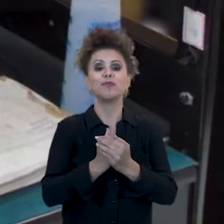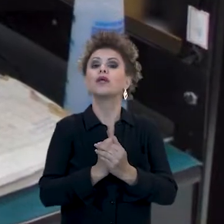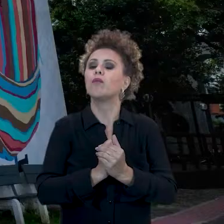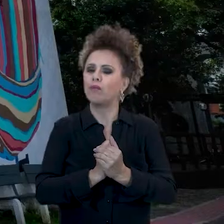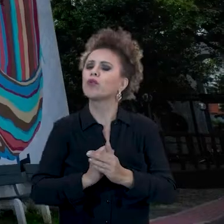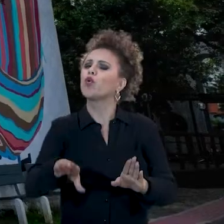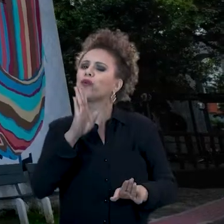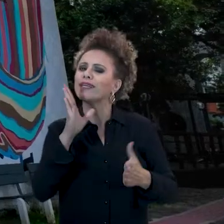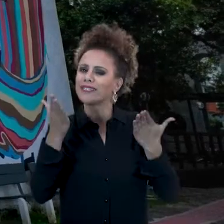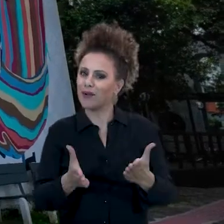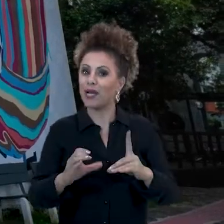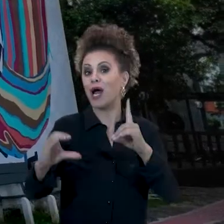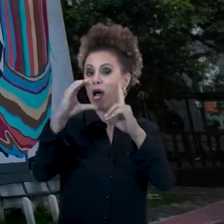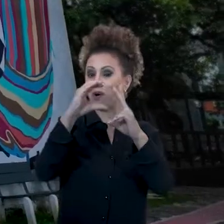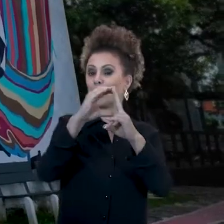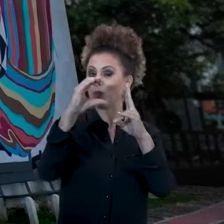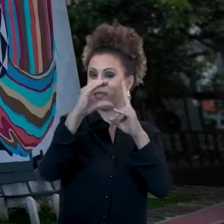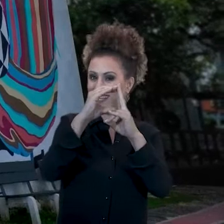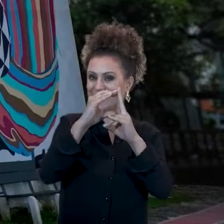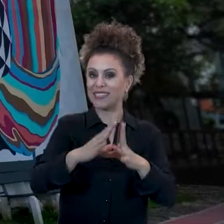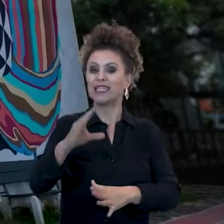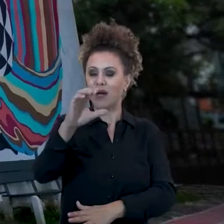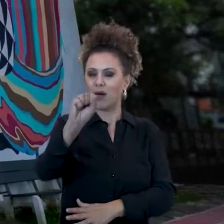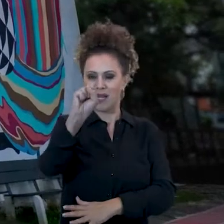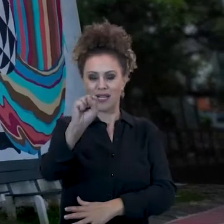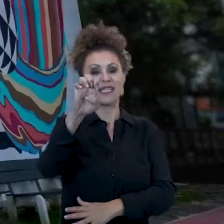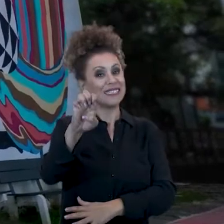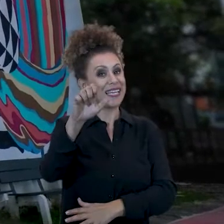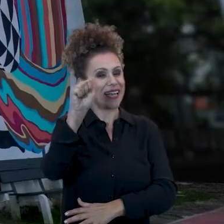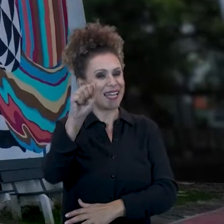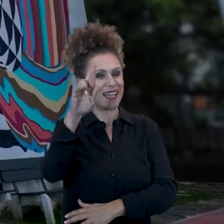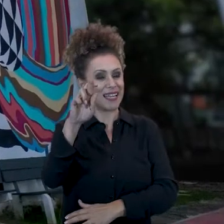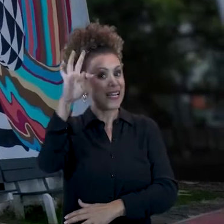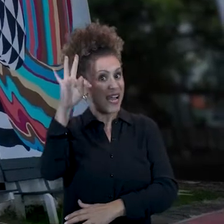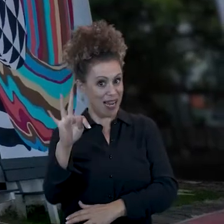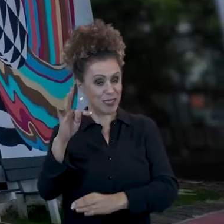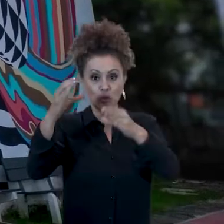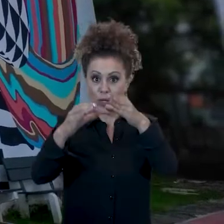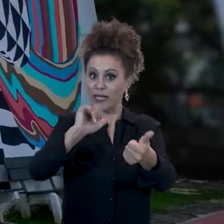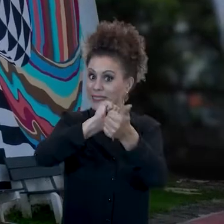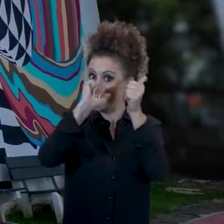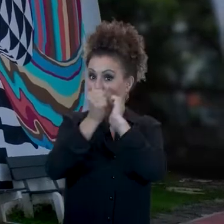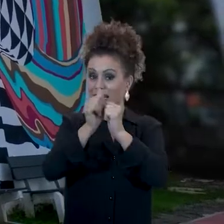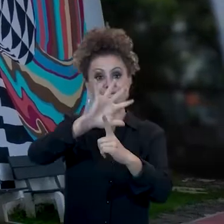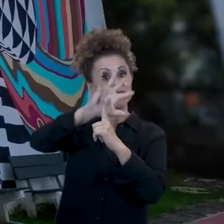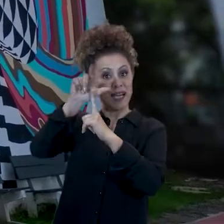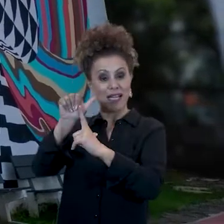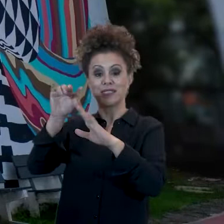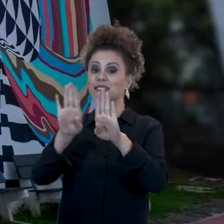auxílios. Conheça agora um pouco mais sobre a UDESC Searte. A UDESC Searte é o Centro de Artes, que fica em